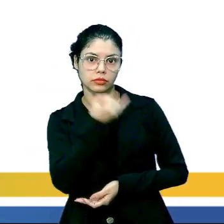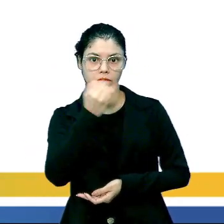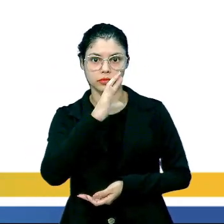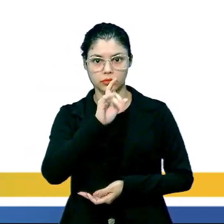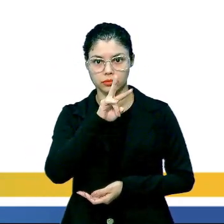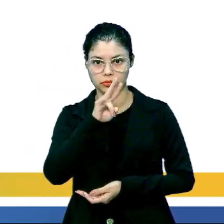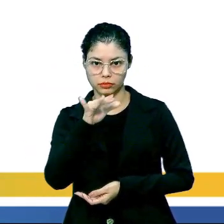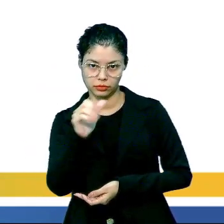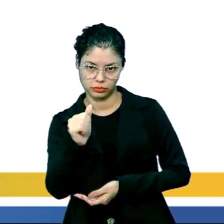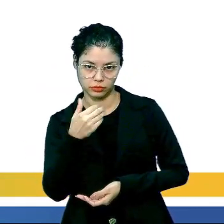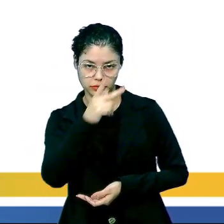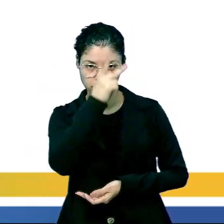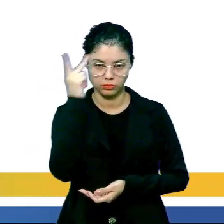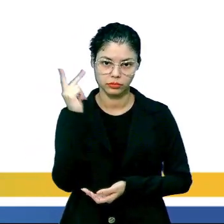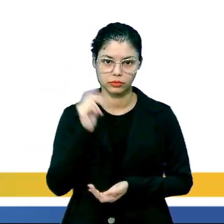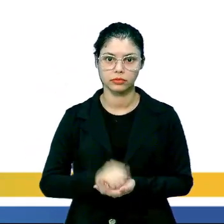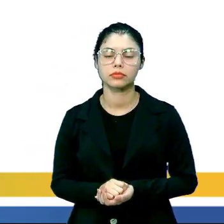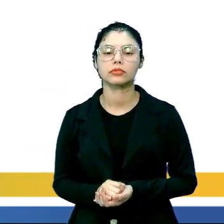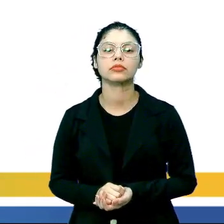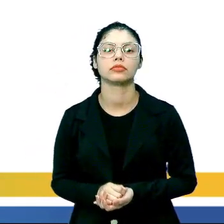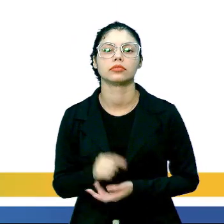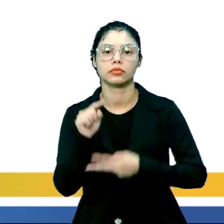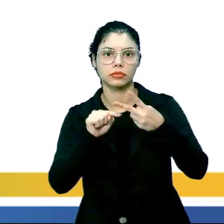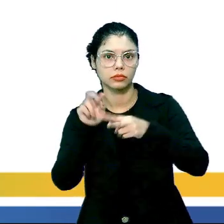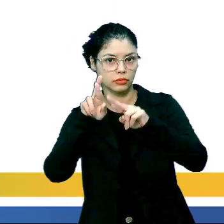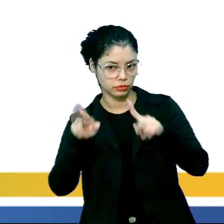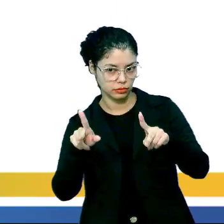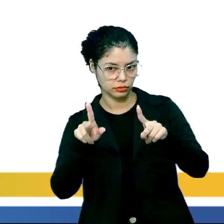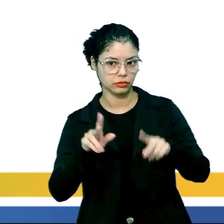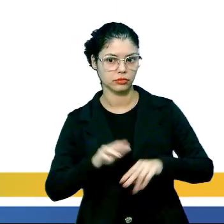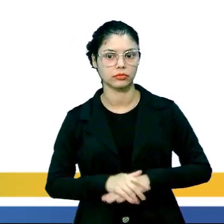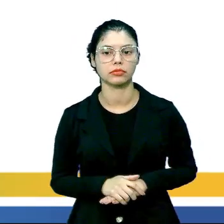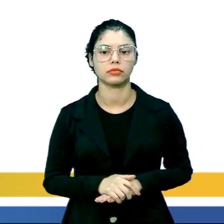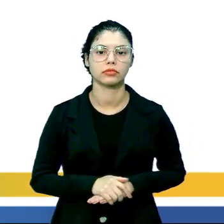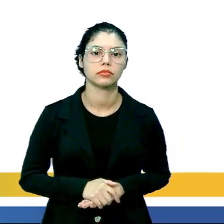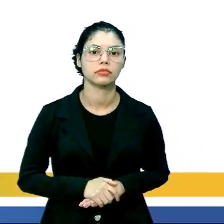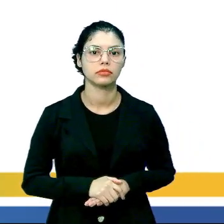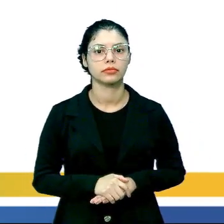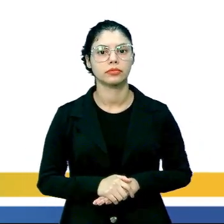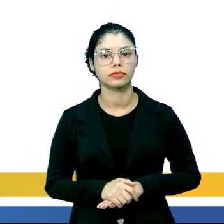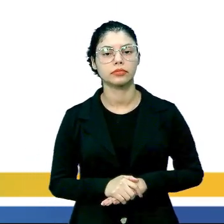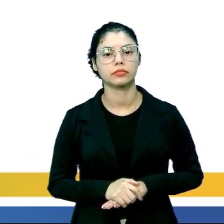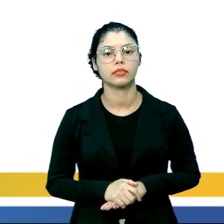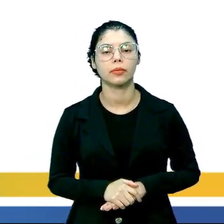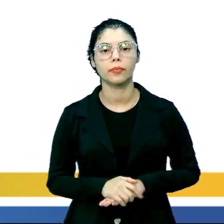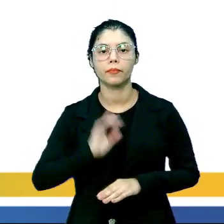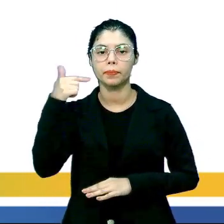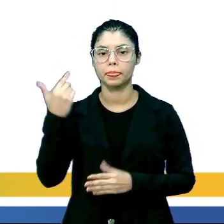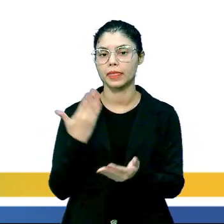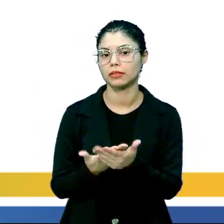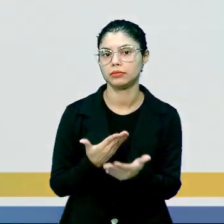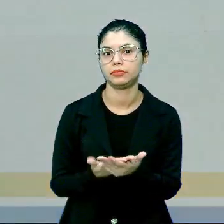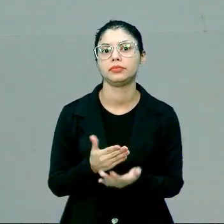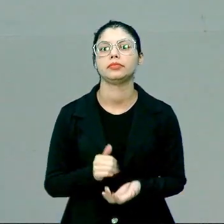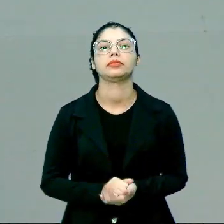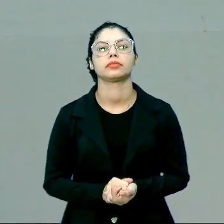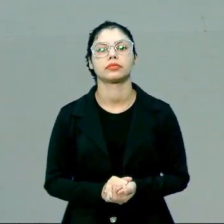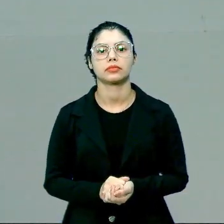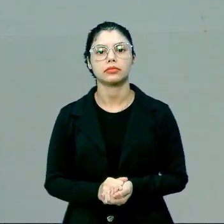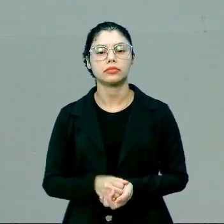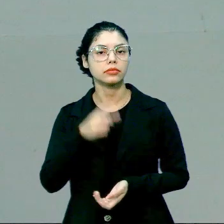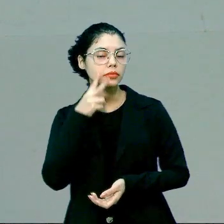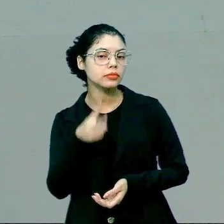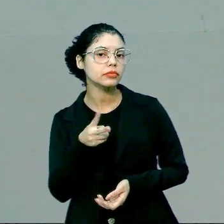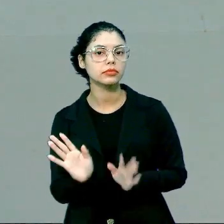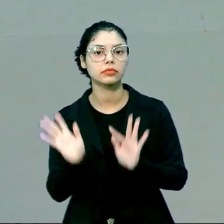de princípio ou de crença pessoal, que são duas coisas completamente diferentes, e na nossa próxima aula, que é a aula que